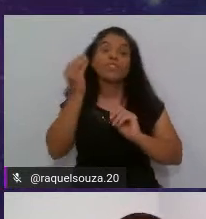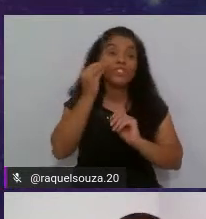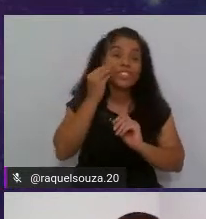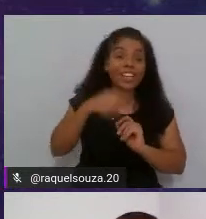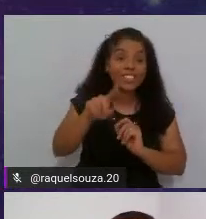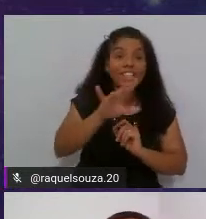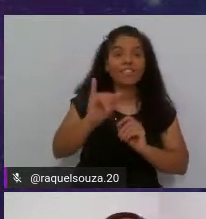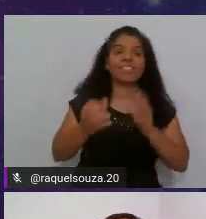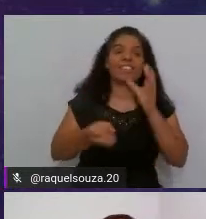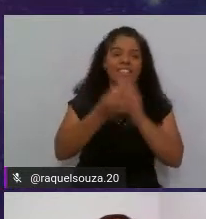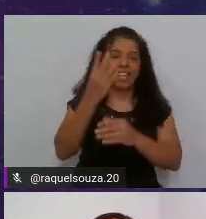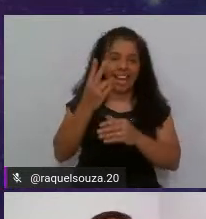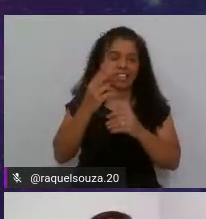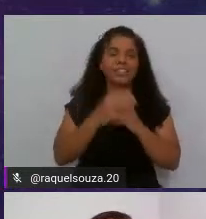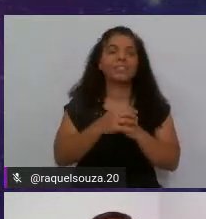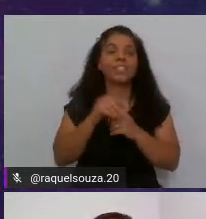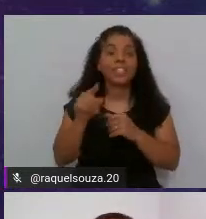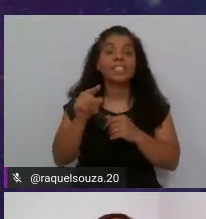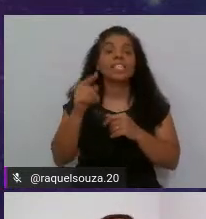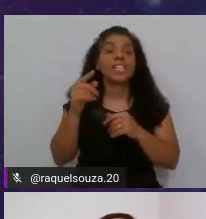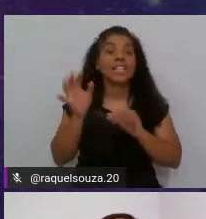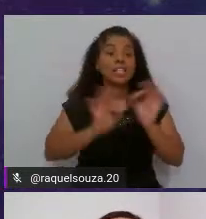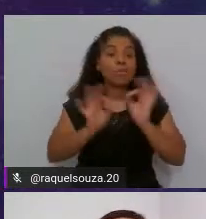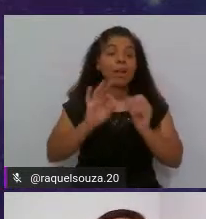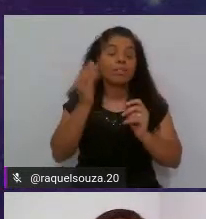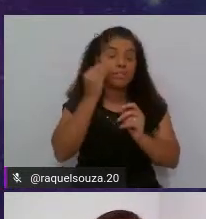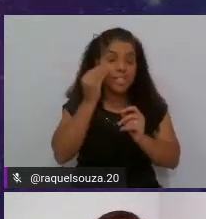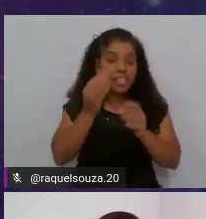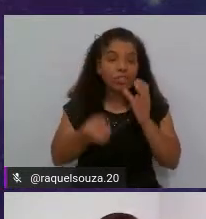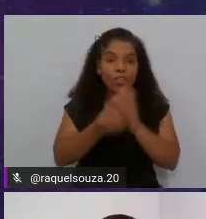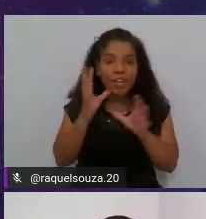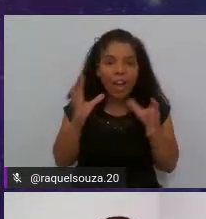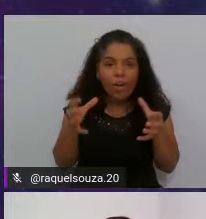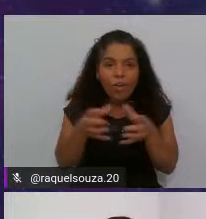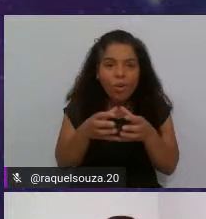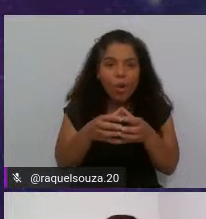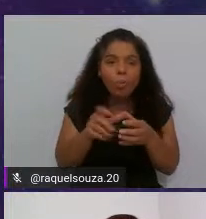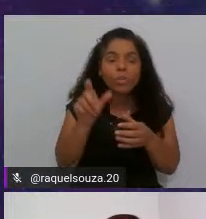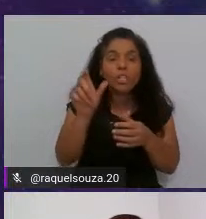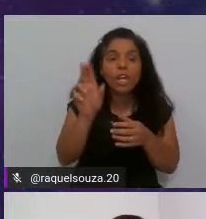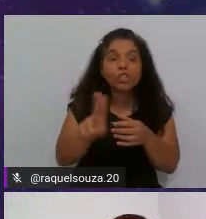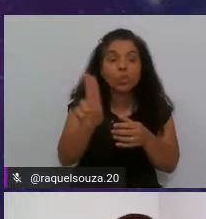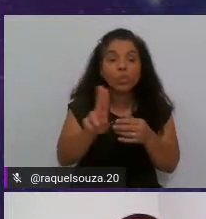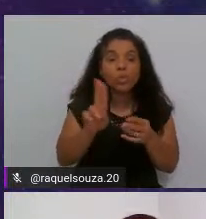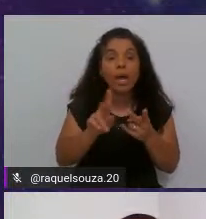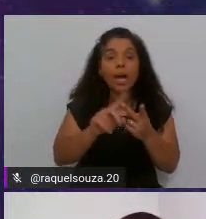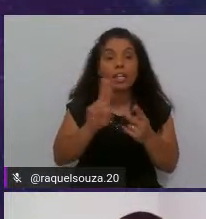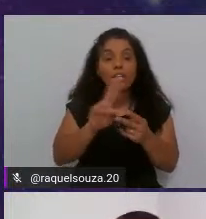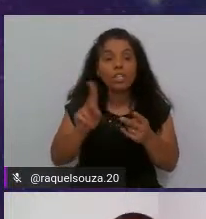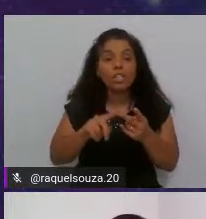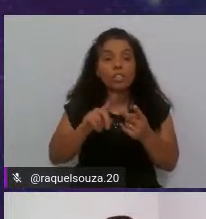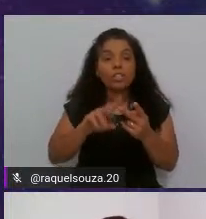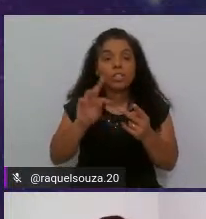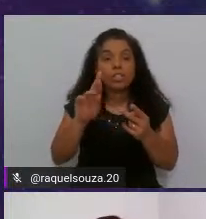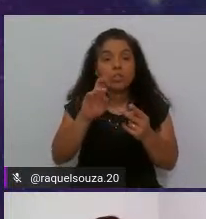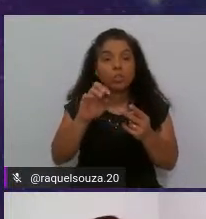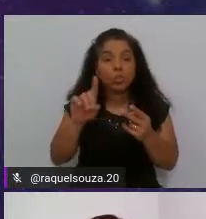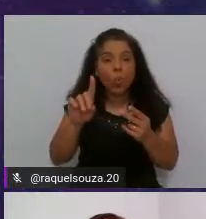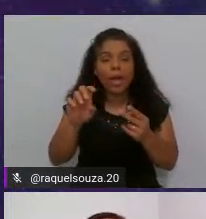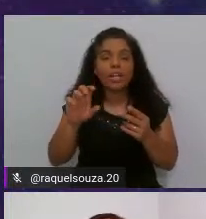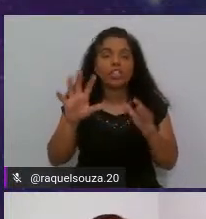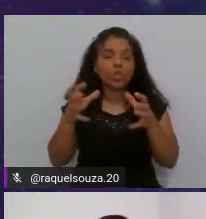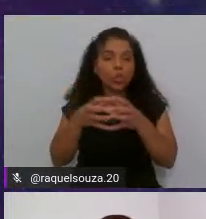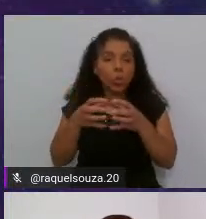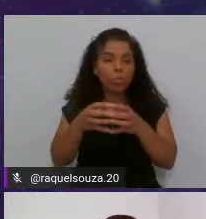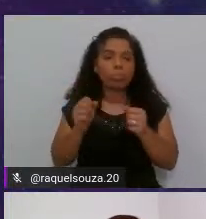ele será criado nesse plano de teste vou criar um grupo de usuários que é o chamado de thread group nesse